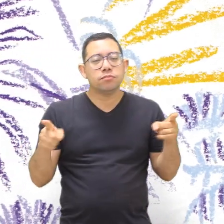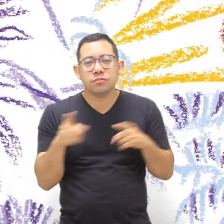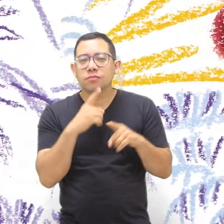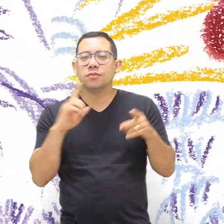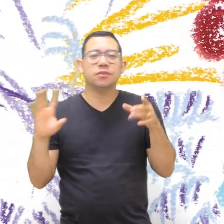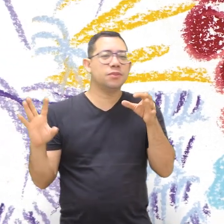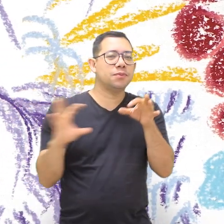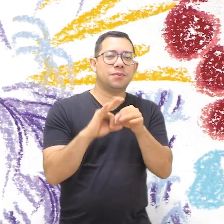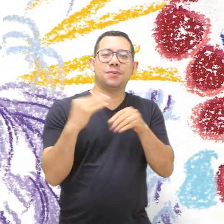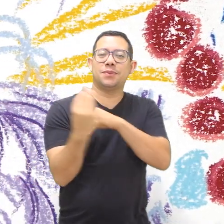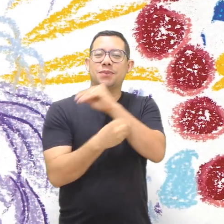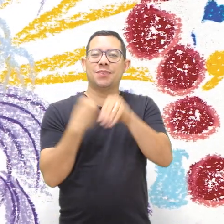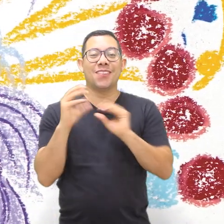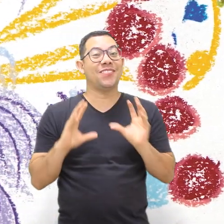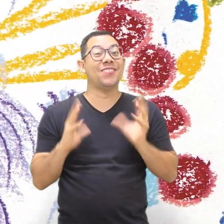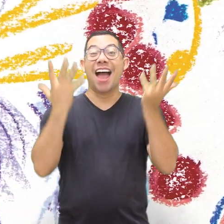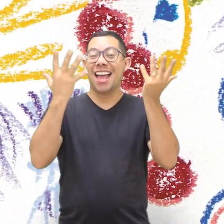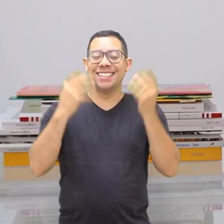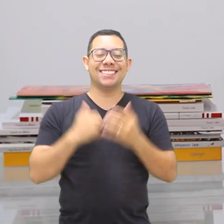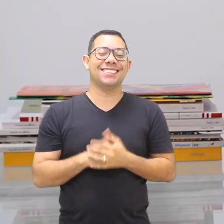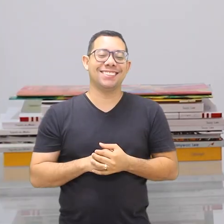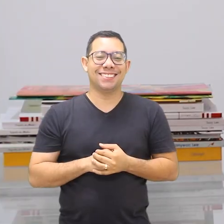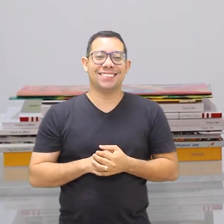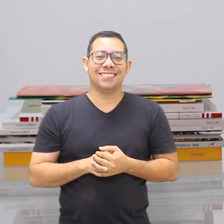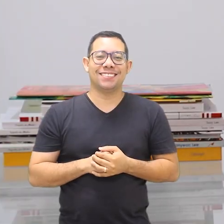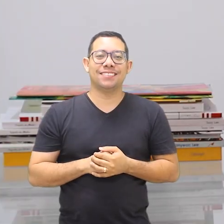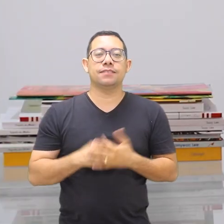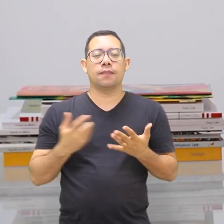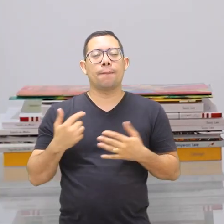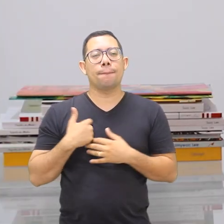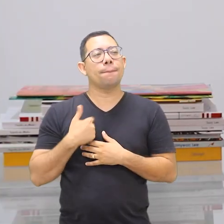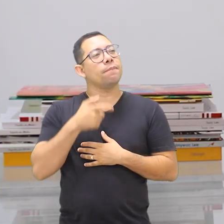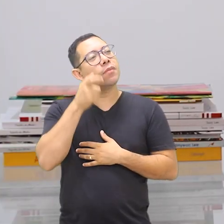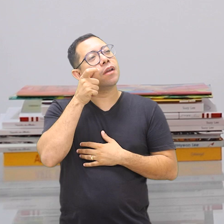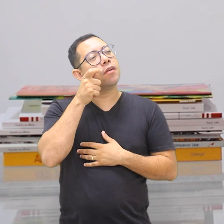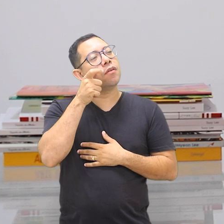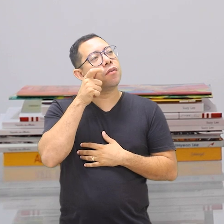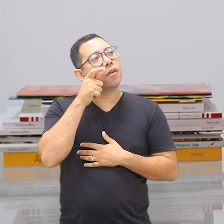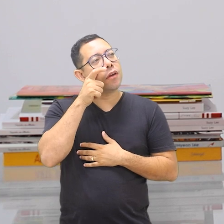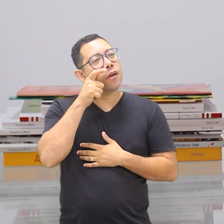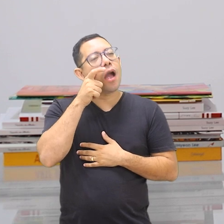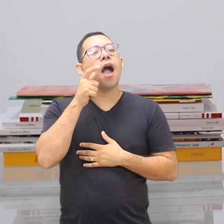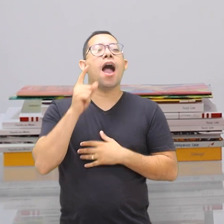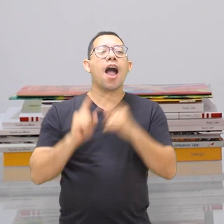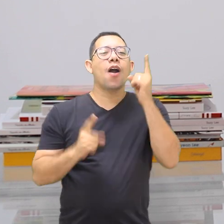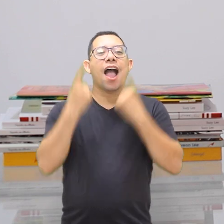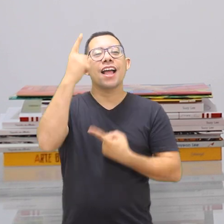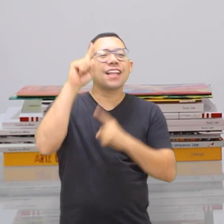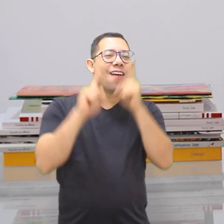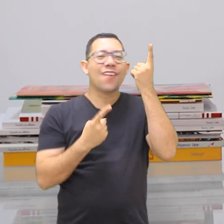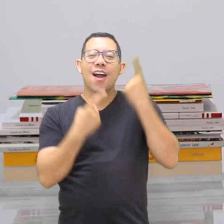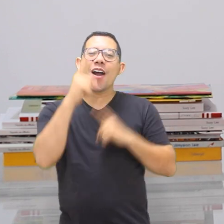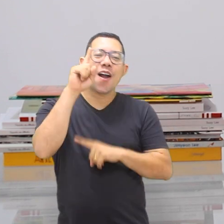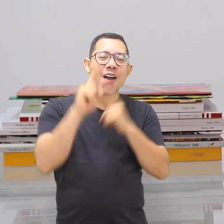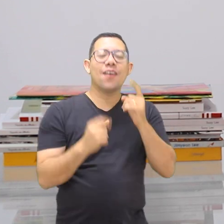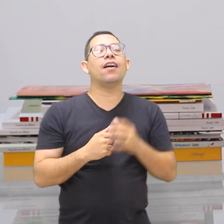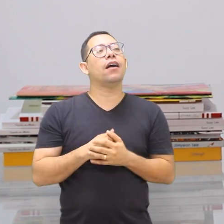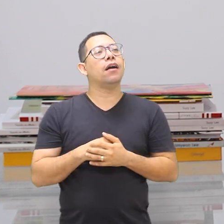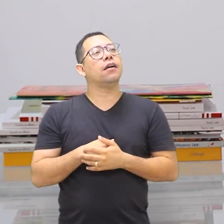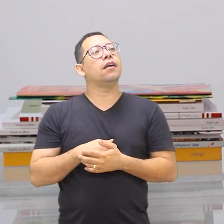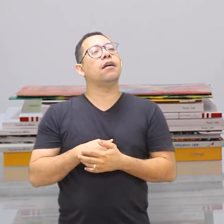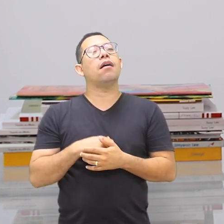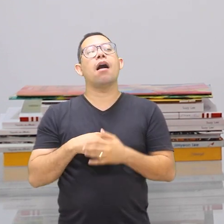transformaram em uma grande festa. Quando eu tive a oportunidade de ver um carnaval no sambódromo pela primeira vez, isso foi bem